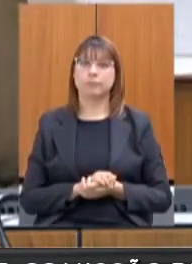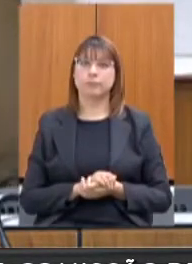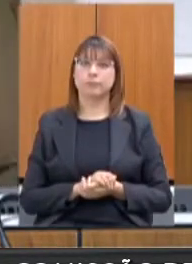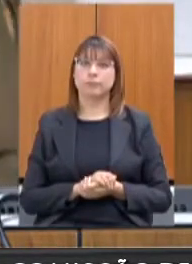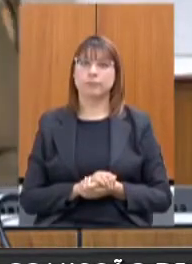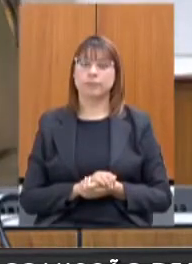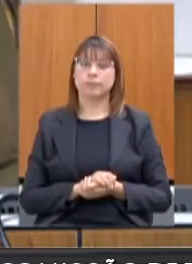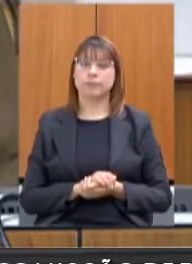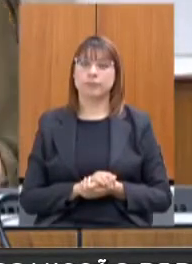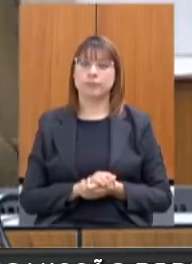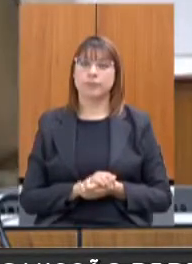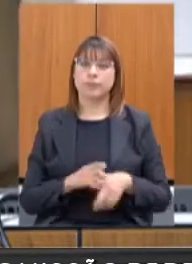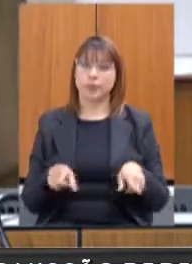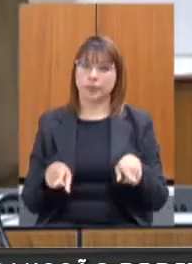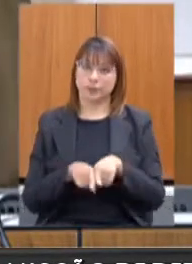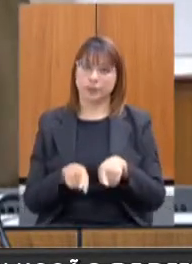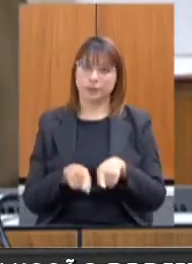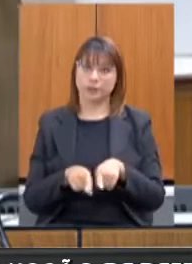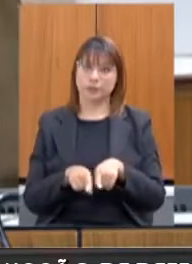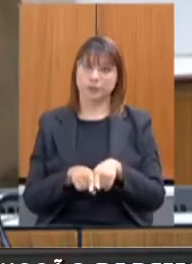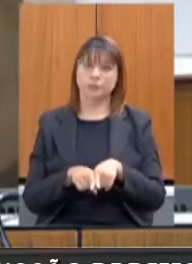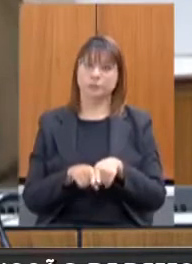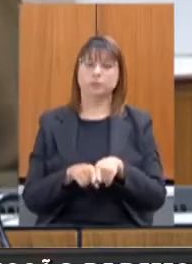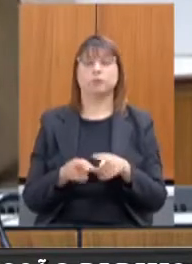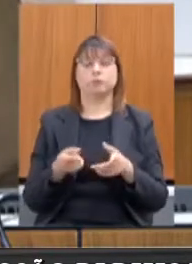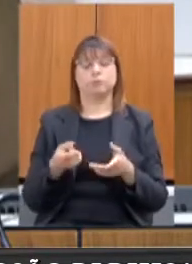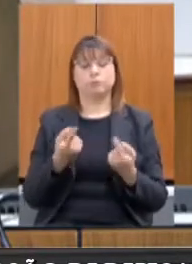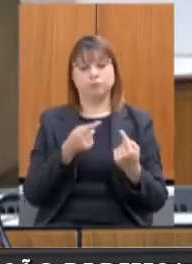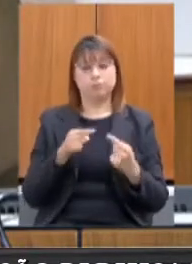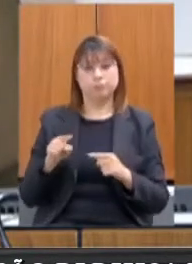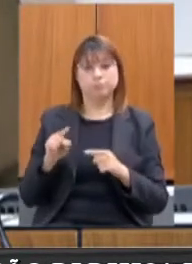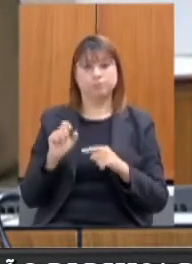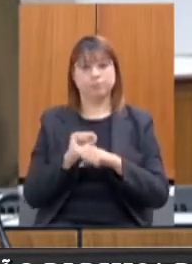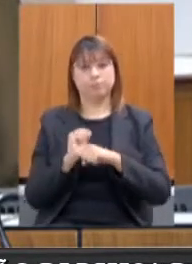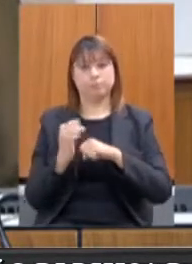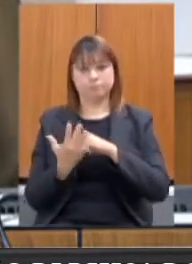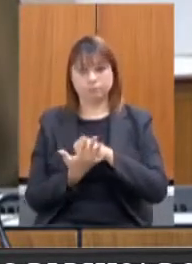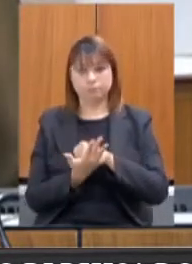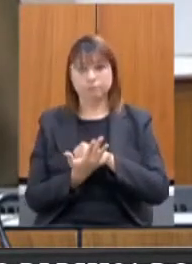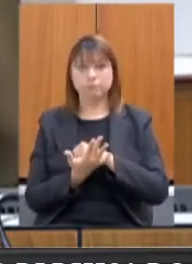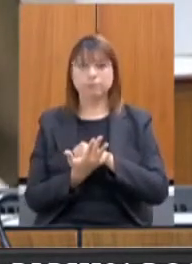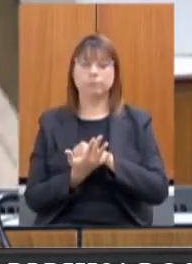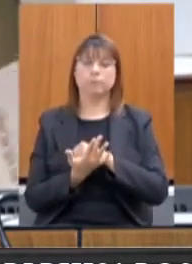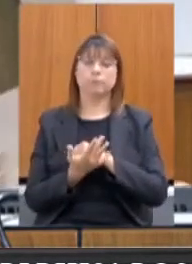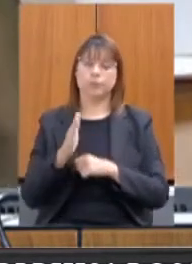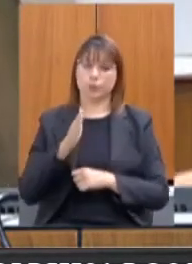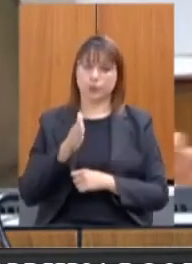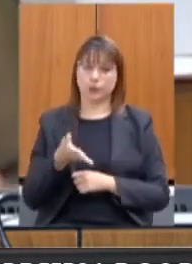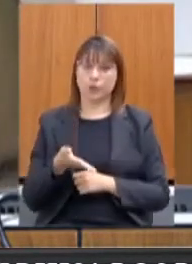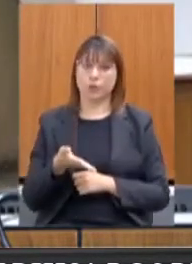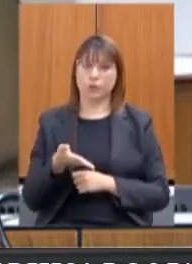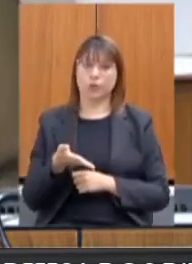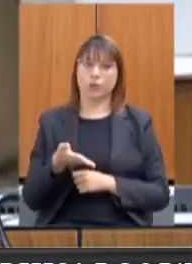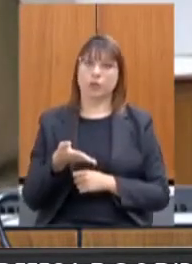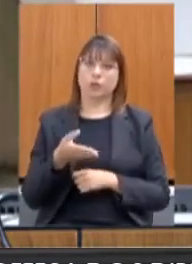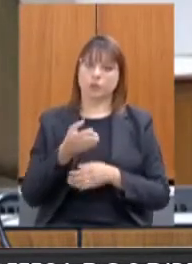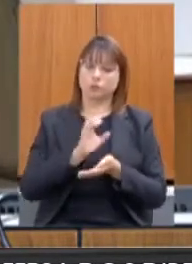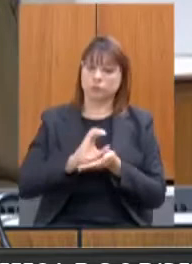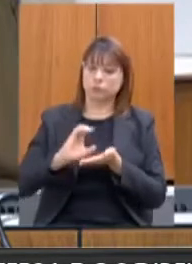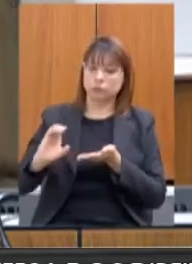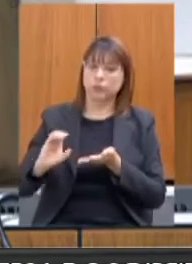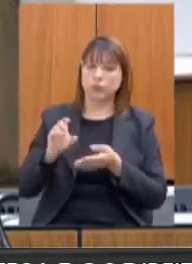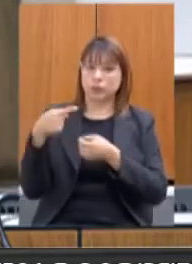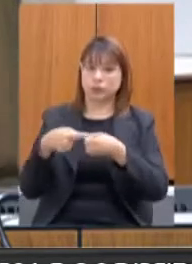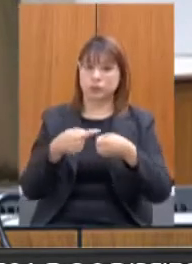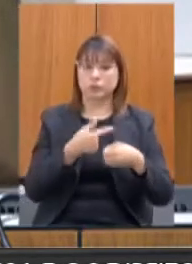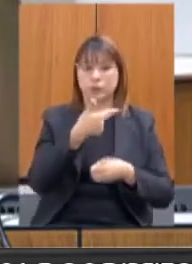Também nesse enfrentamento à pandemia, nós repassamos para os municípios, até agora, R